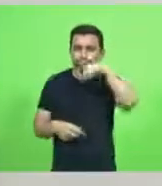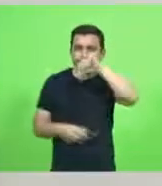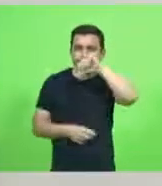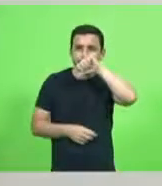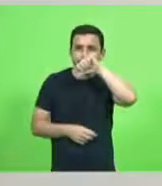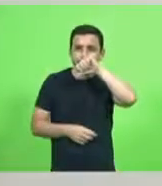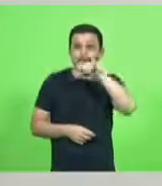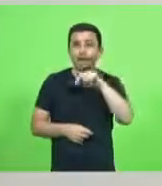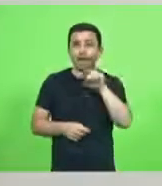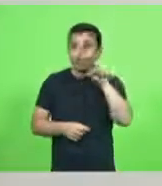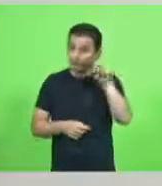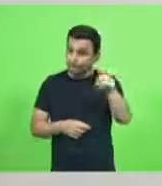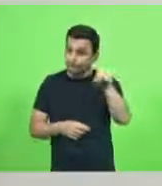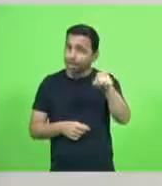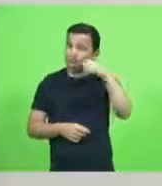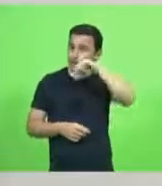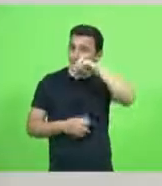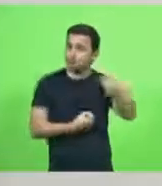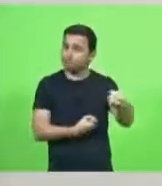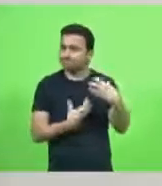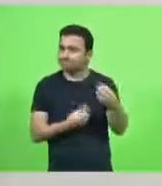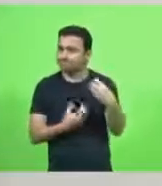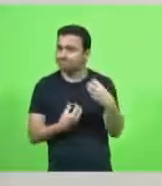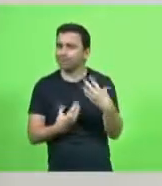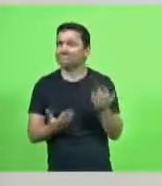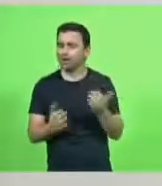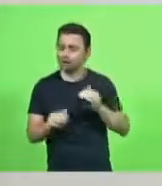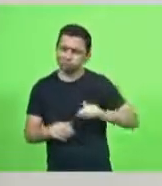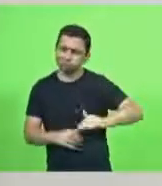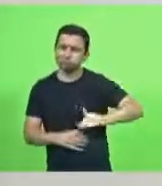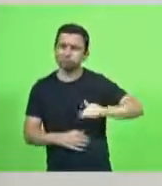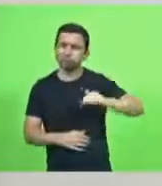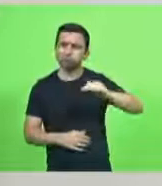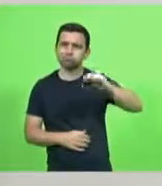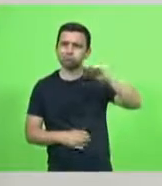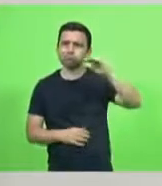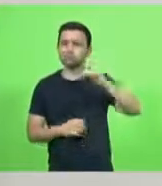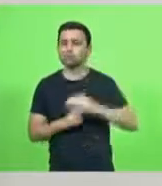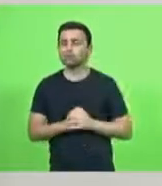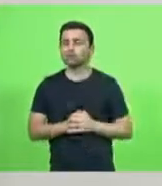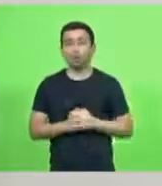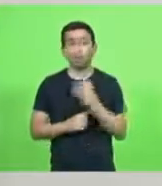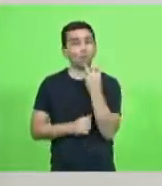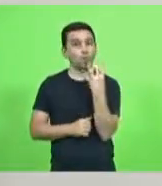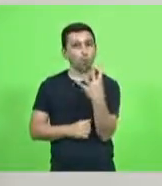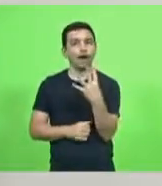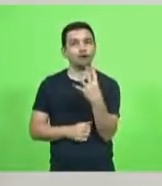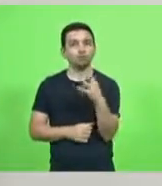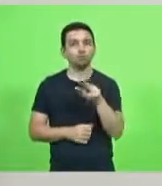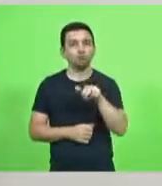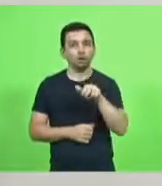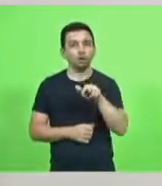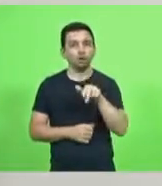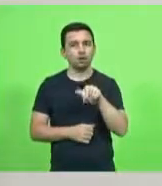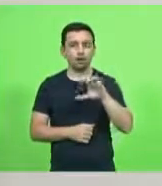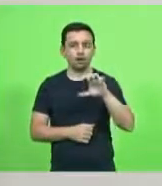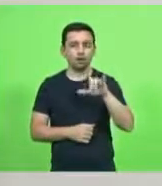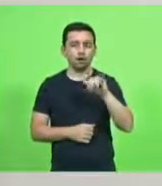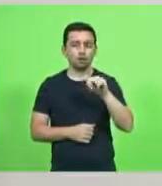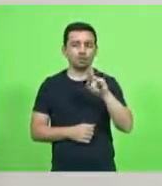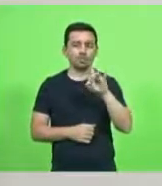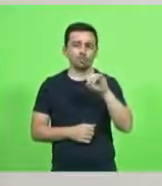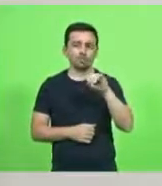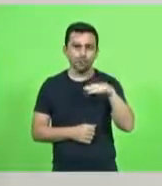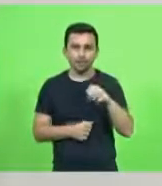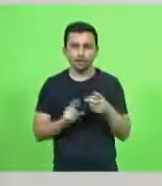nos ensinou isso, ela passou esse ensinamento. Nós somos em quatro irmãos, Claudinei que é meu irmão mais